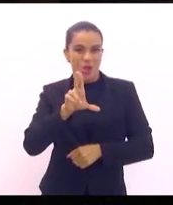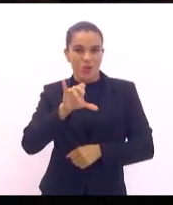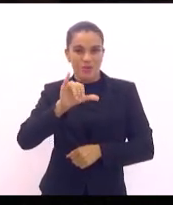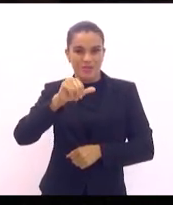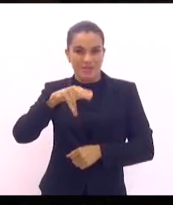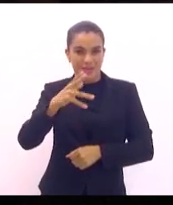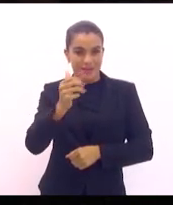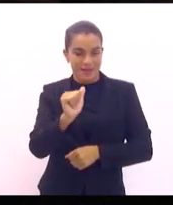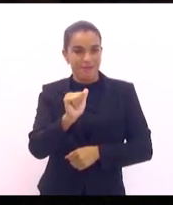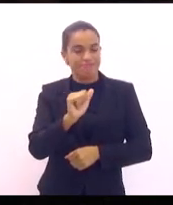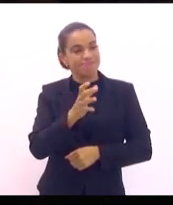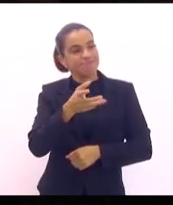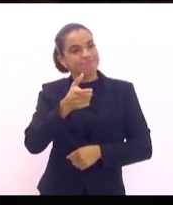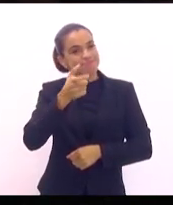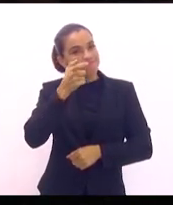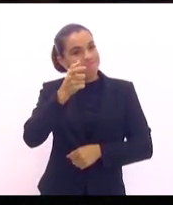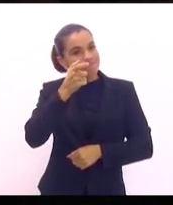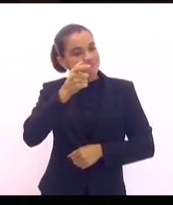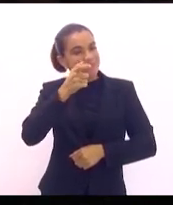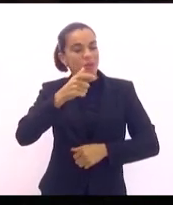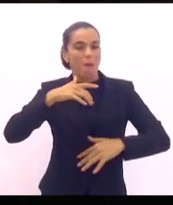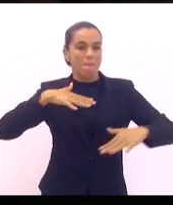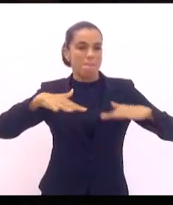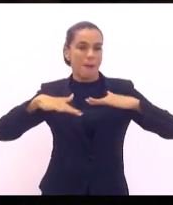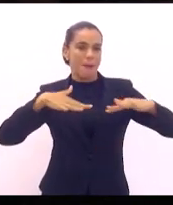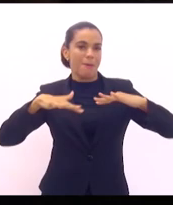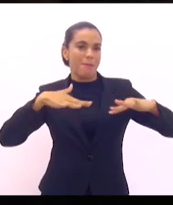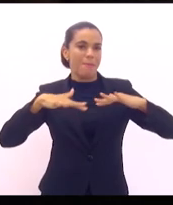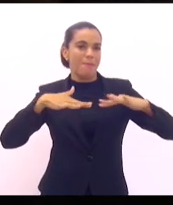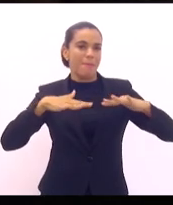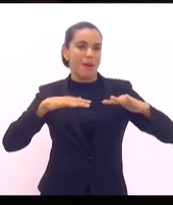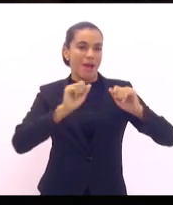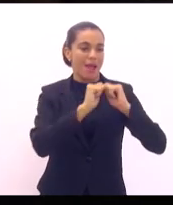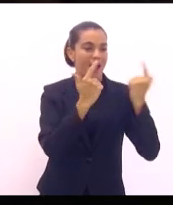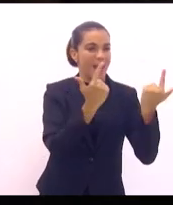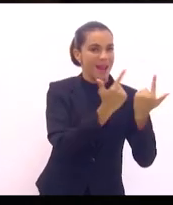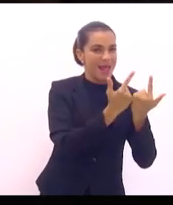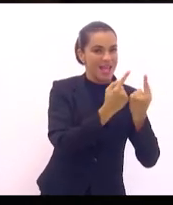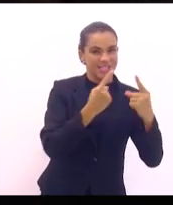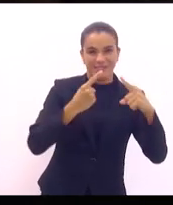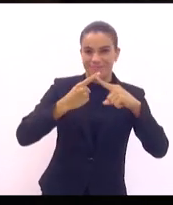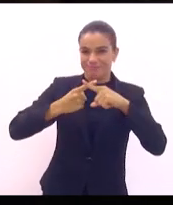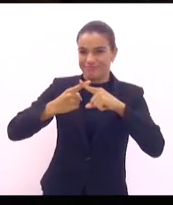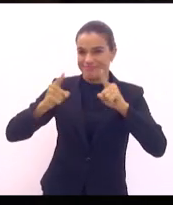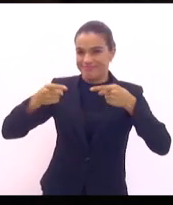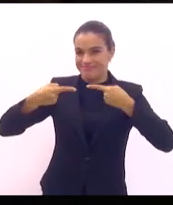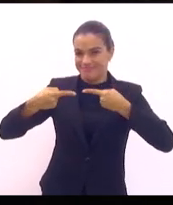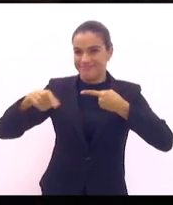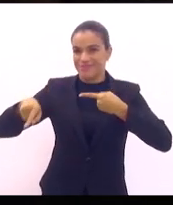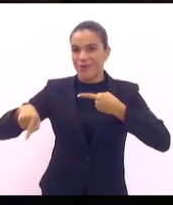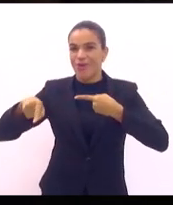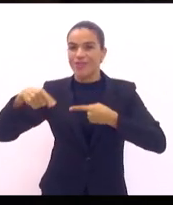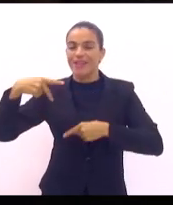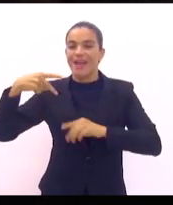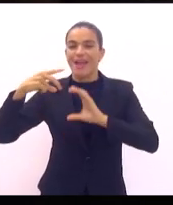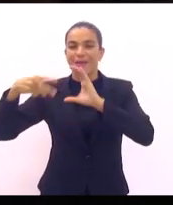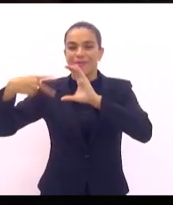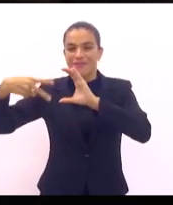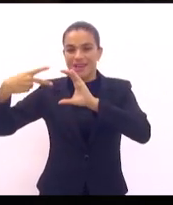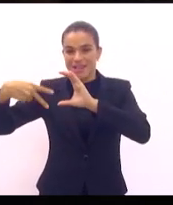no jogo no campo do Nova Iguaçu da Lerge contra a Câmara de Vereadores,